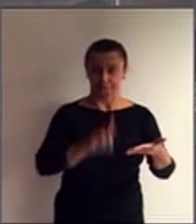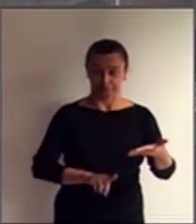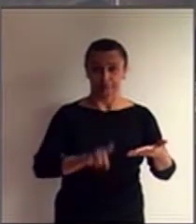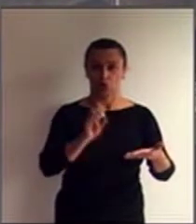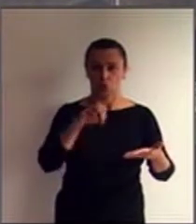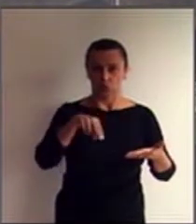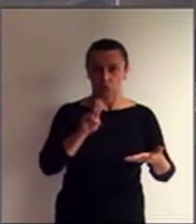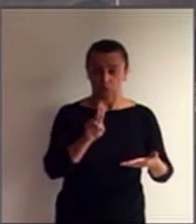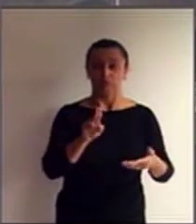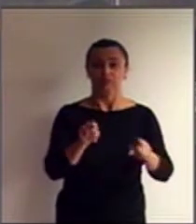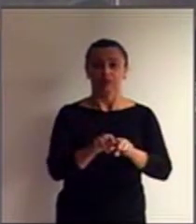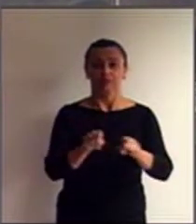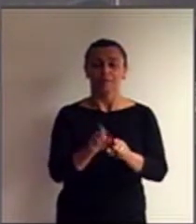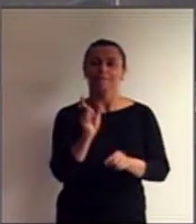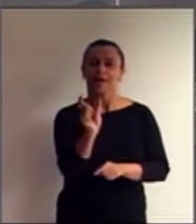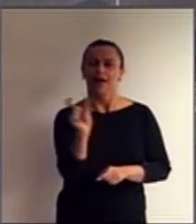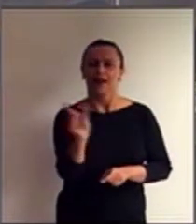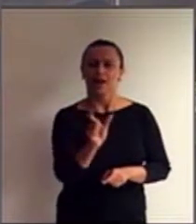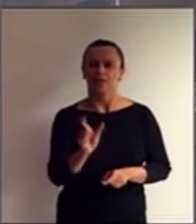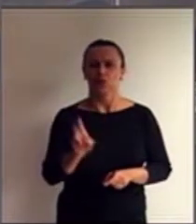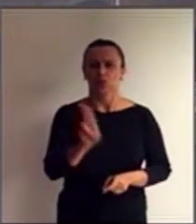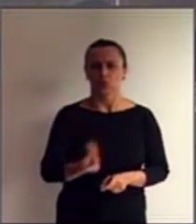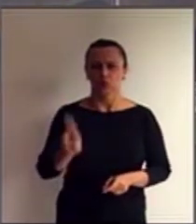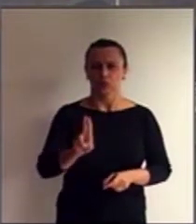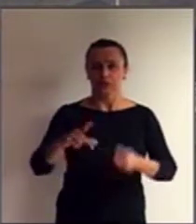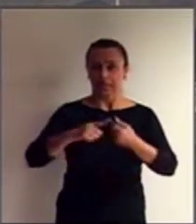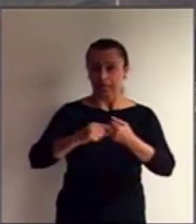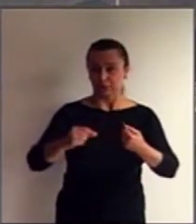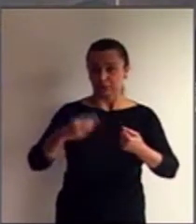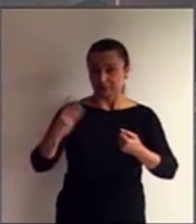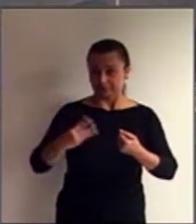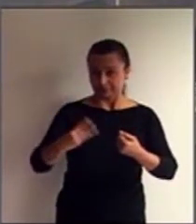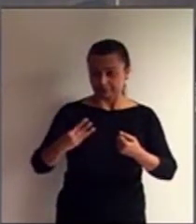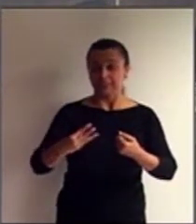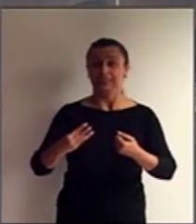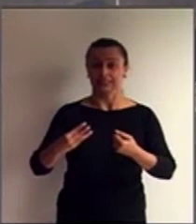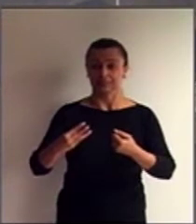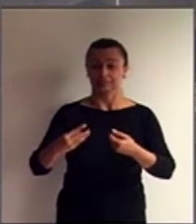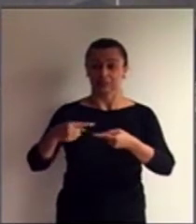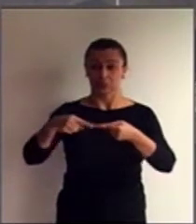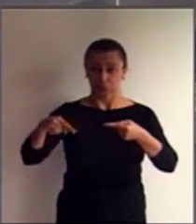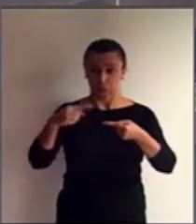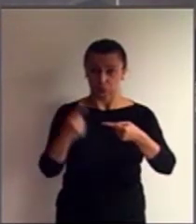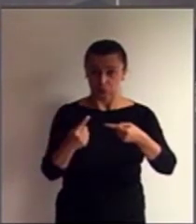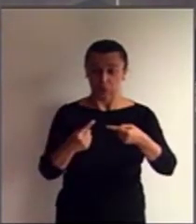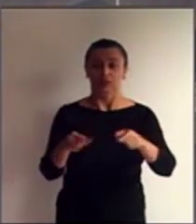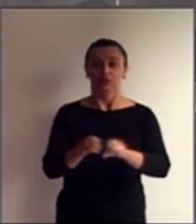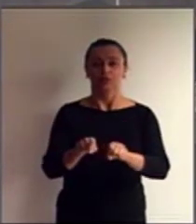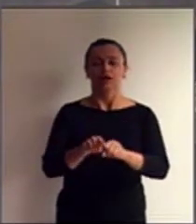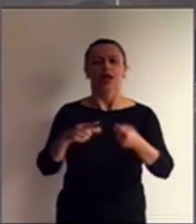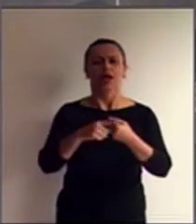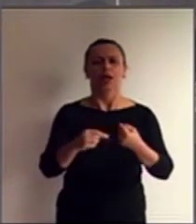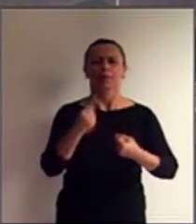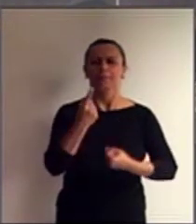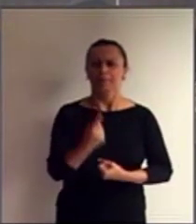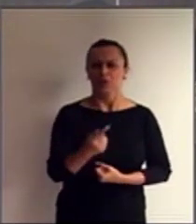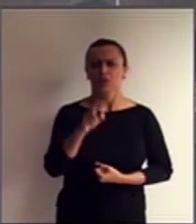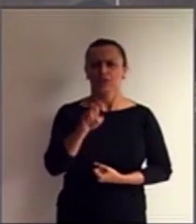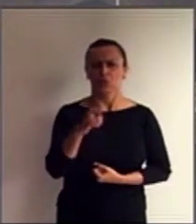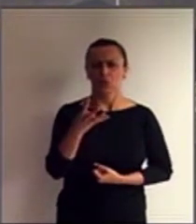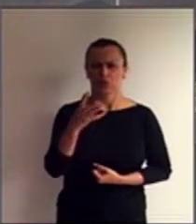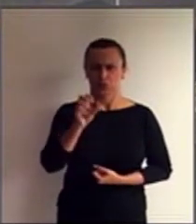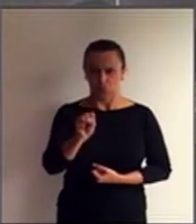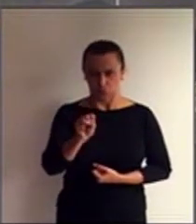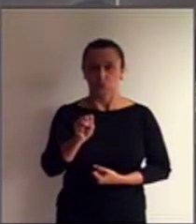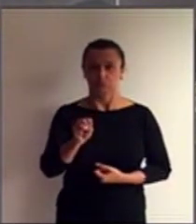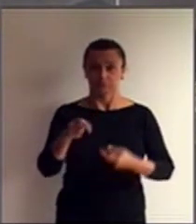termos utilizados, o disposto no artigo 3º, inciso 1, e o no artigo 1548, inciso